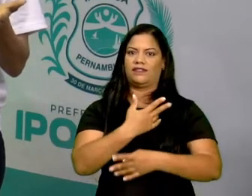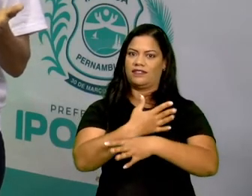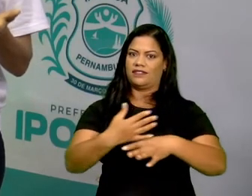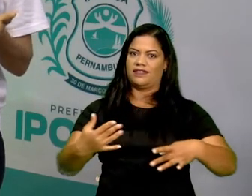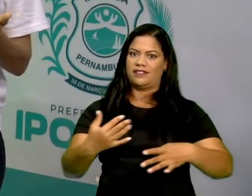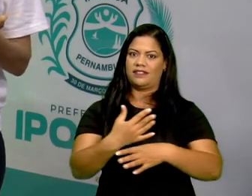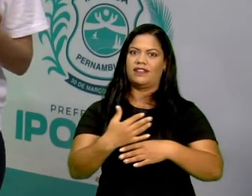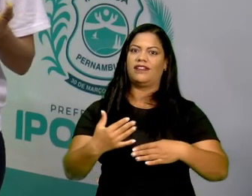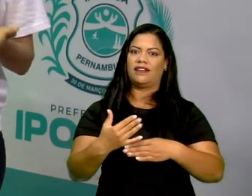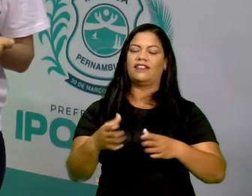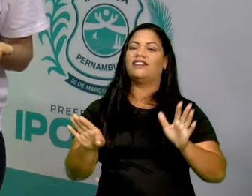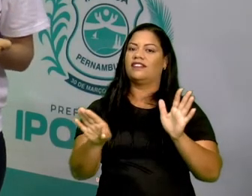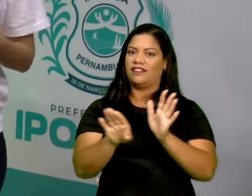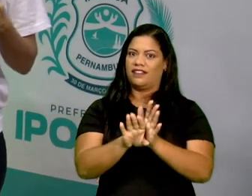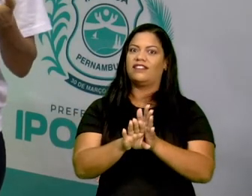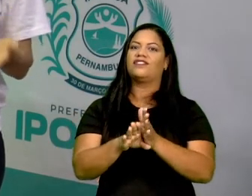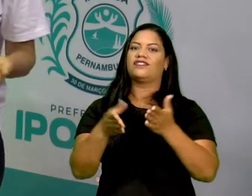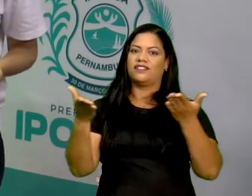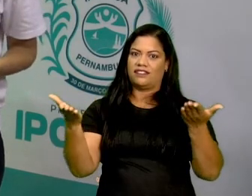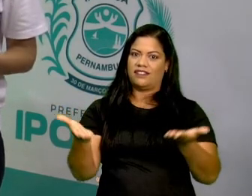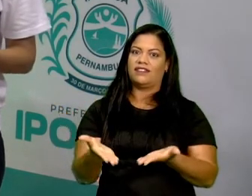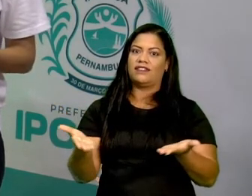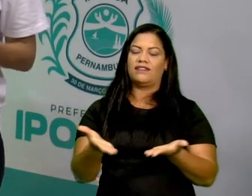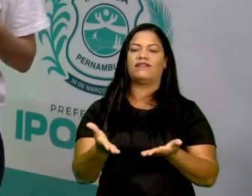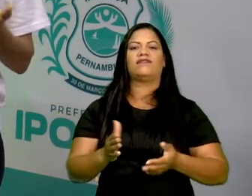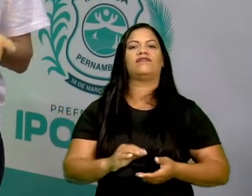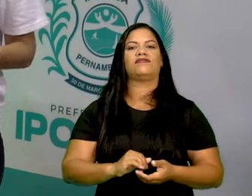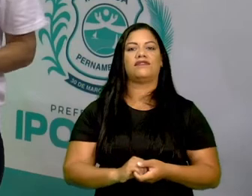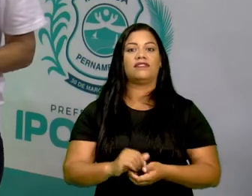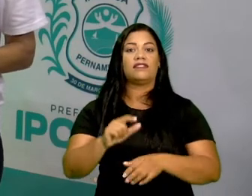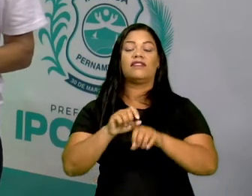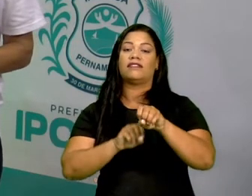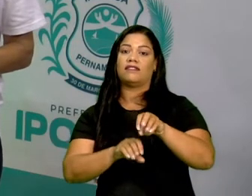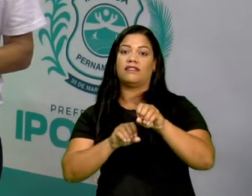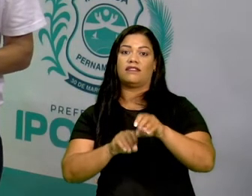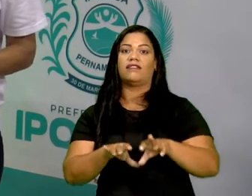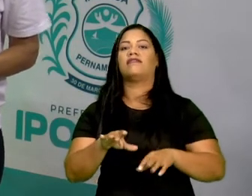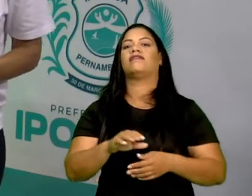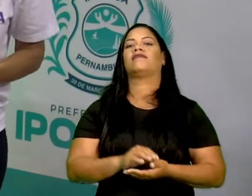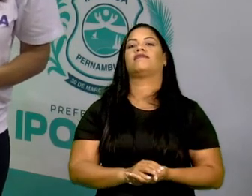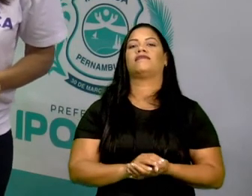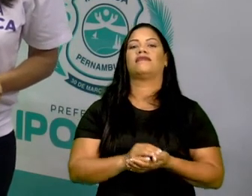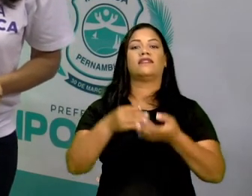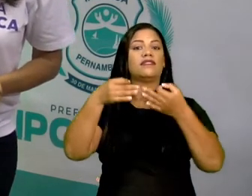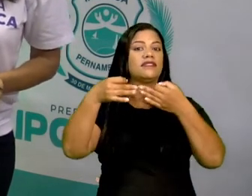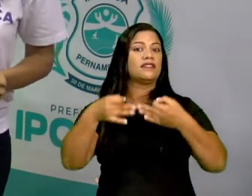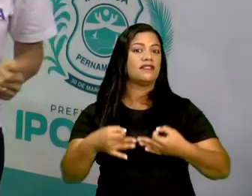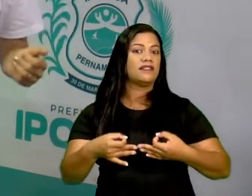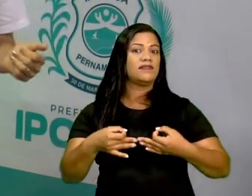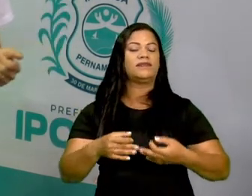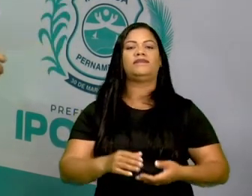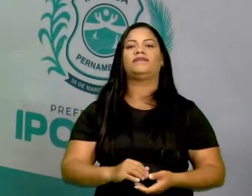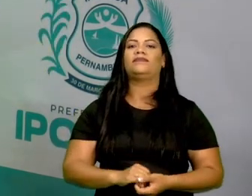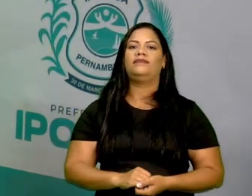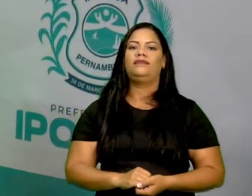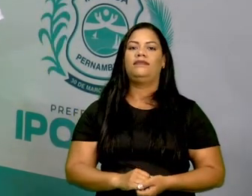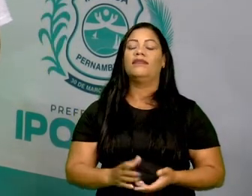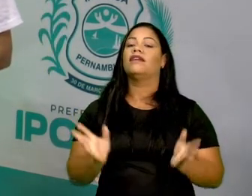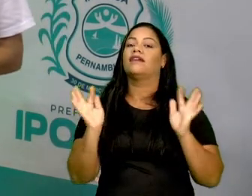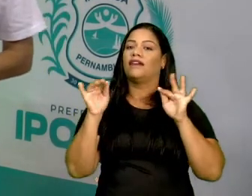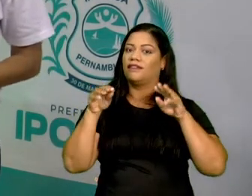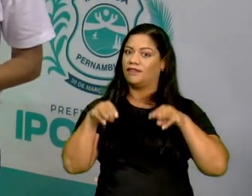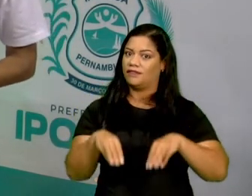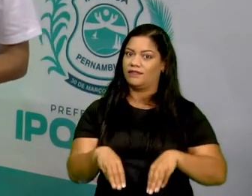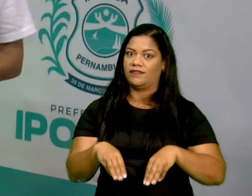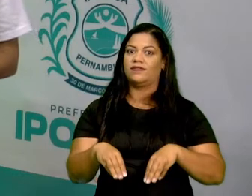chegar onde estamos. No desenvolvimento, na educação, está certo? Aqui chegamos